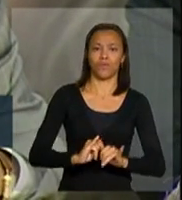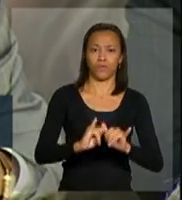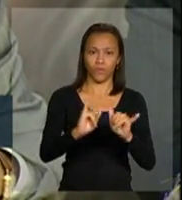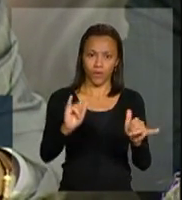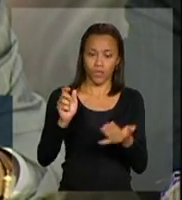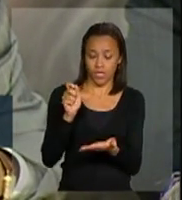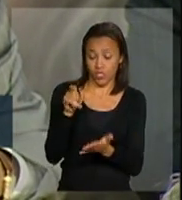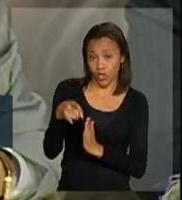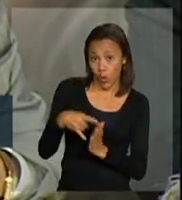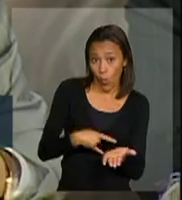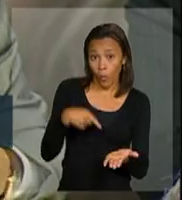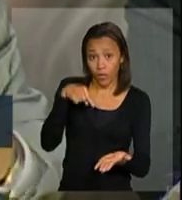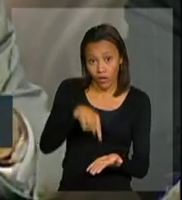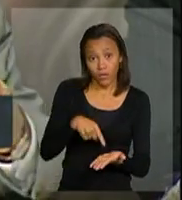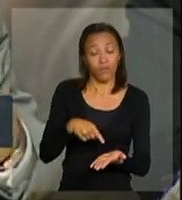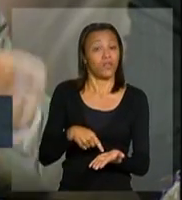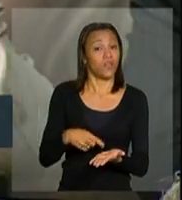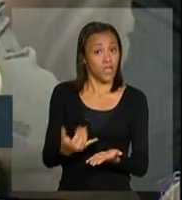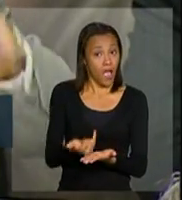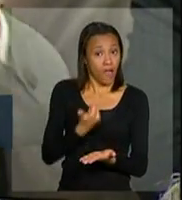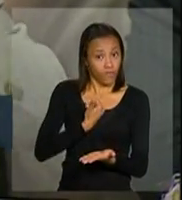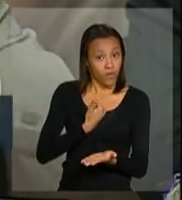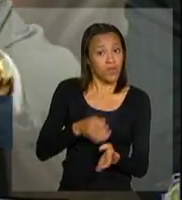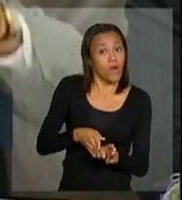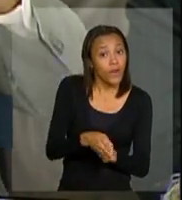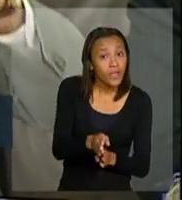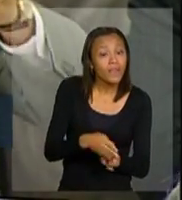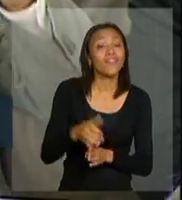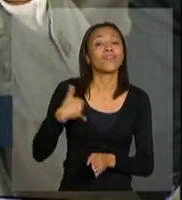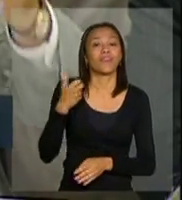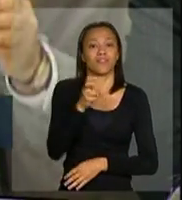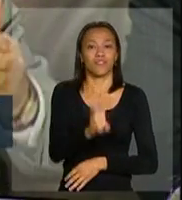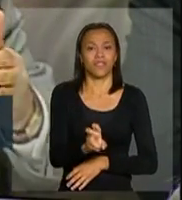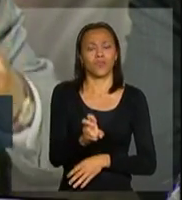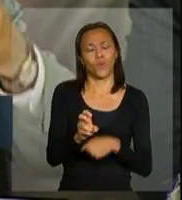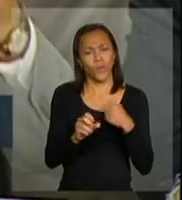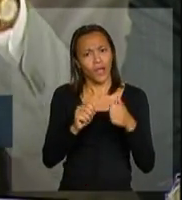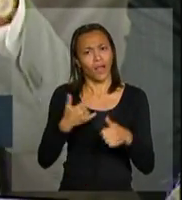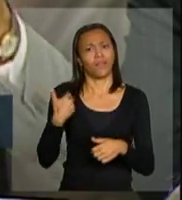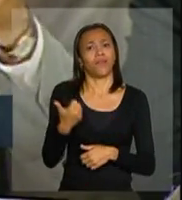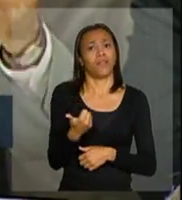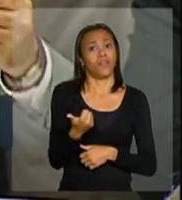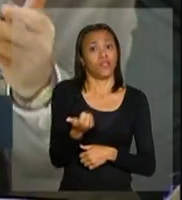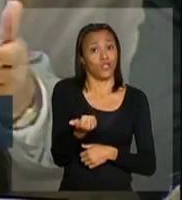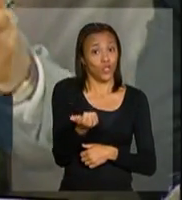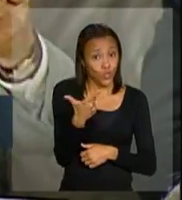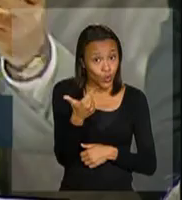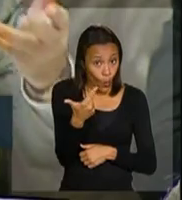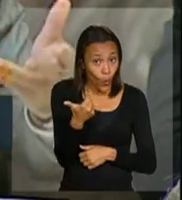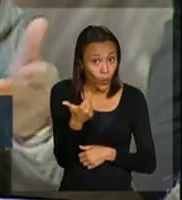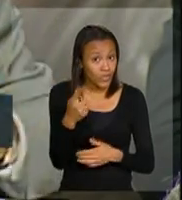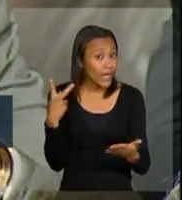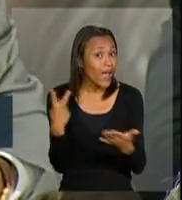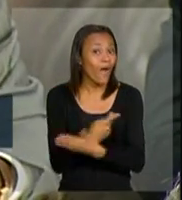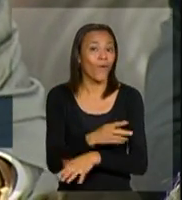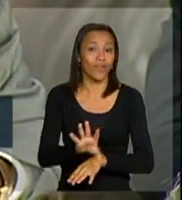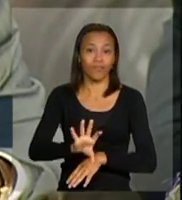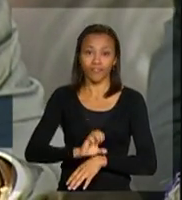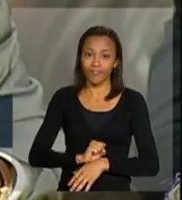e é fundamental que nós mudemos a perspectiva de a partir dos 12 anos, porque a partir dos 12 anos o acontece?